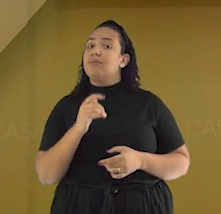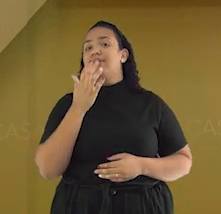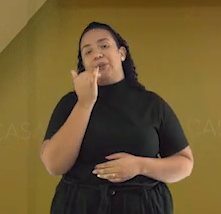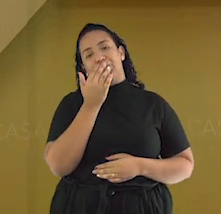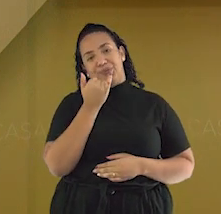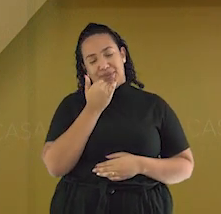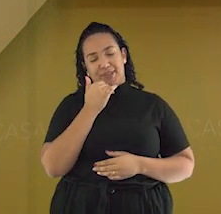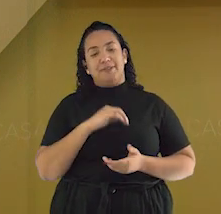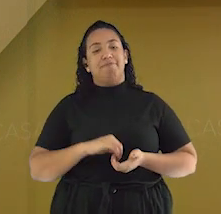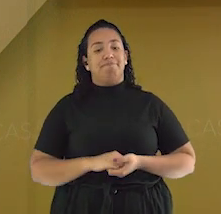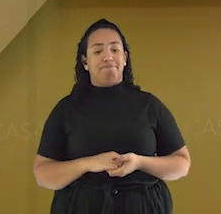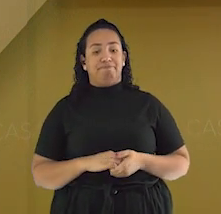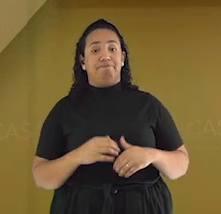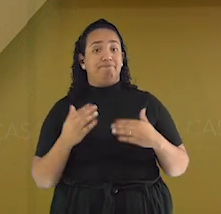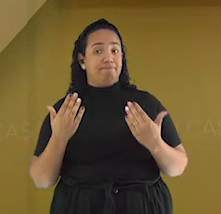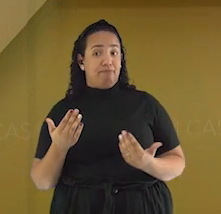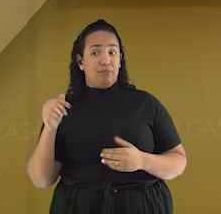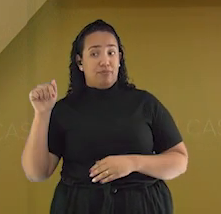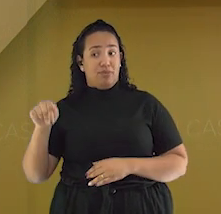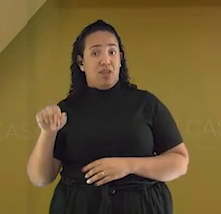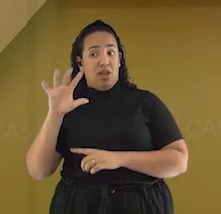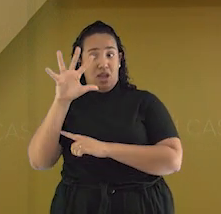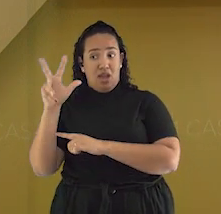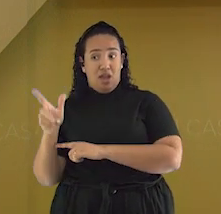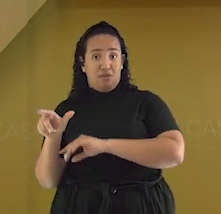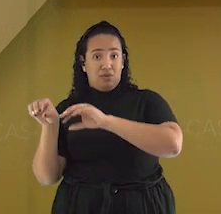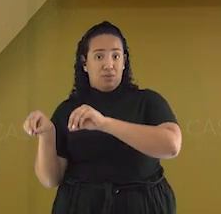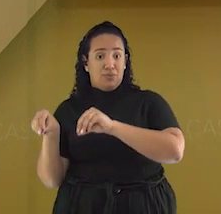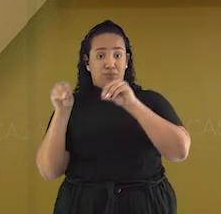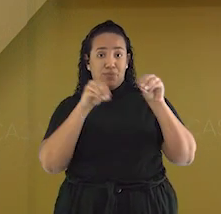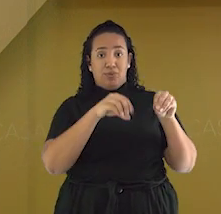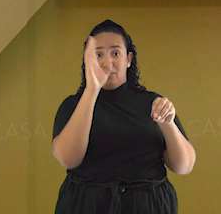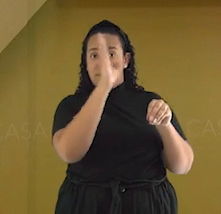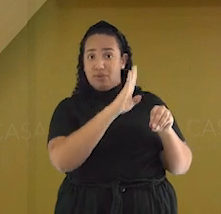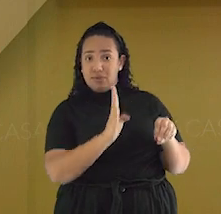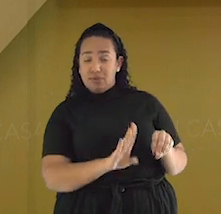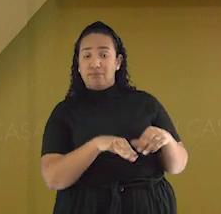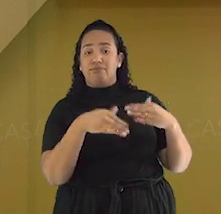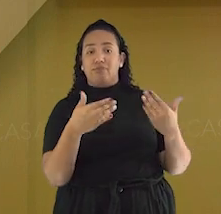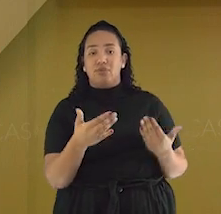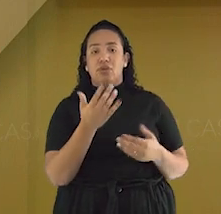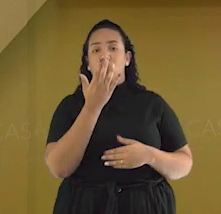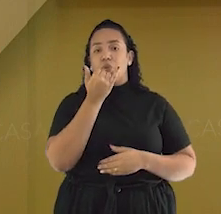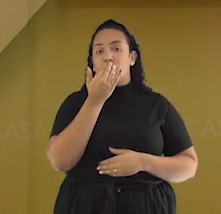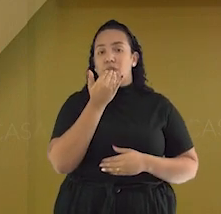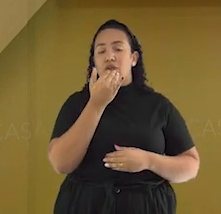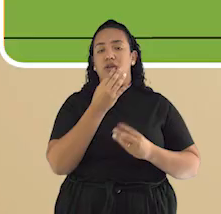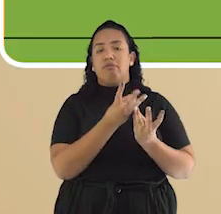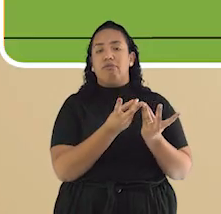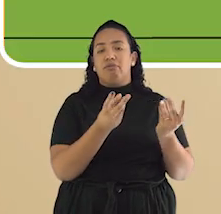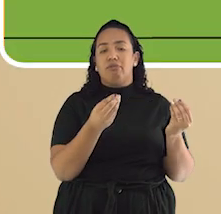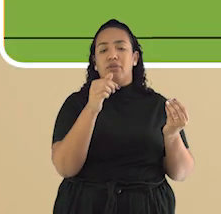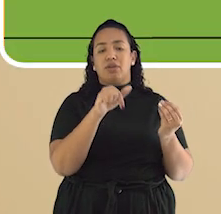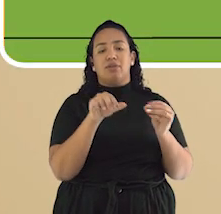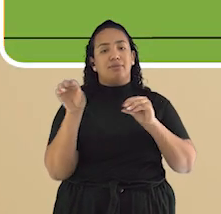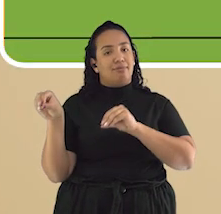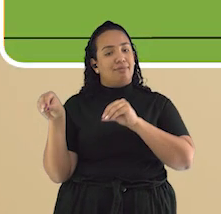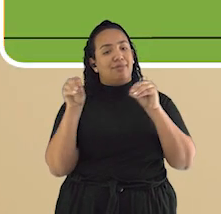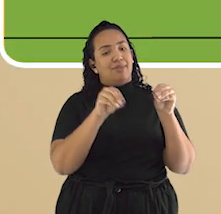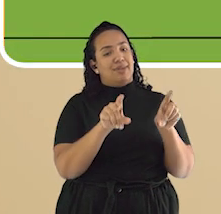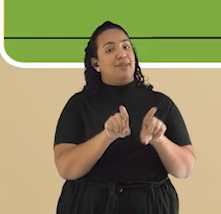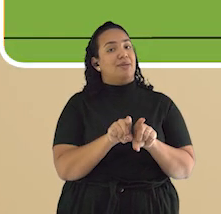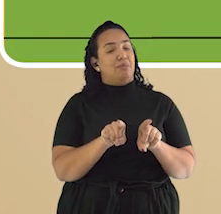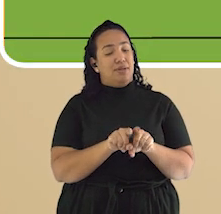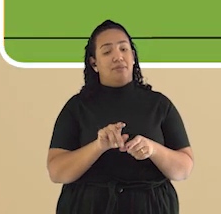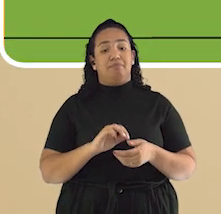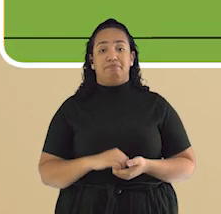Assim, ao serem trazidos ao Brasil, toda essa riqueza cultural e gastronômica foi trazida com eles. Por isso, hoje,